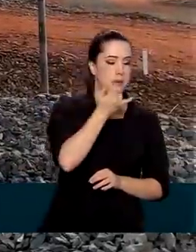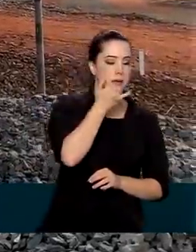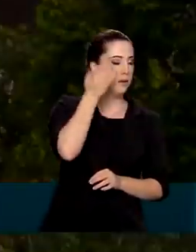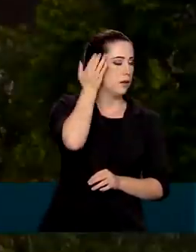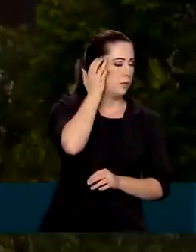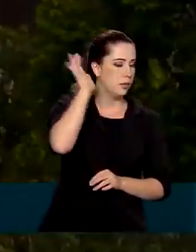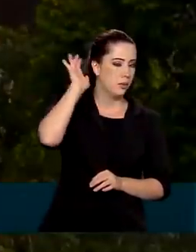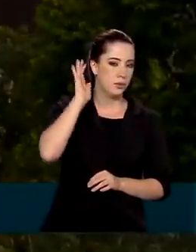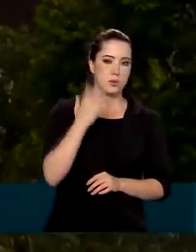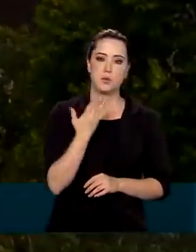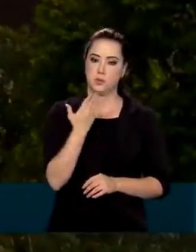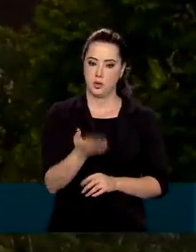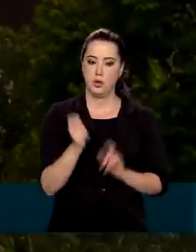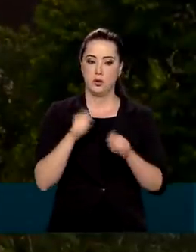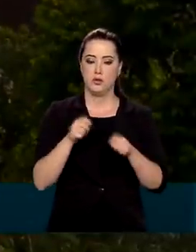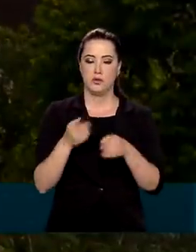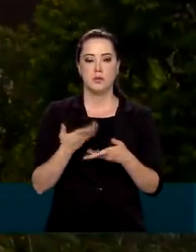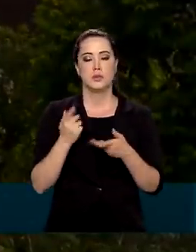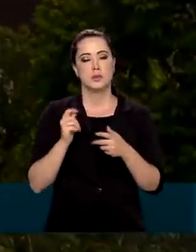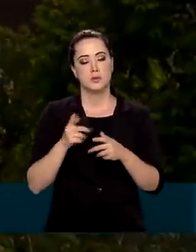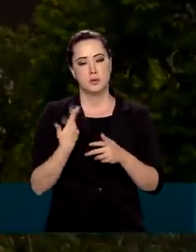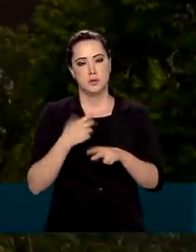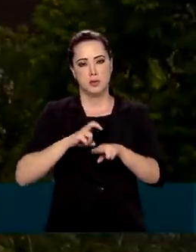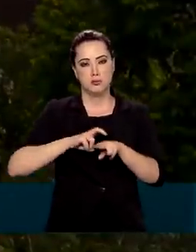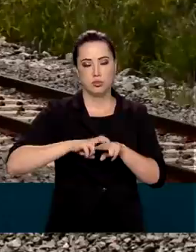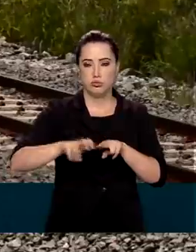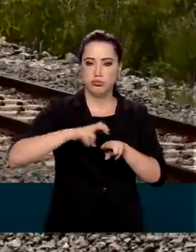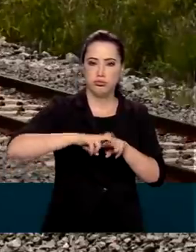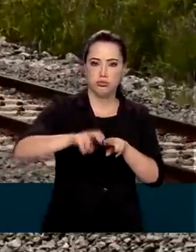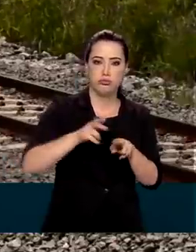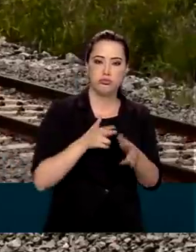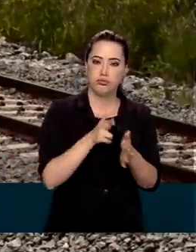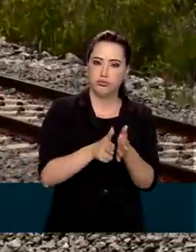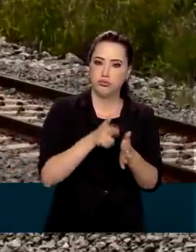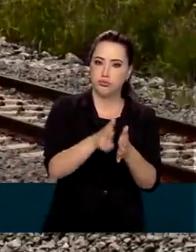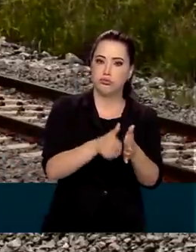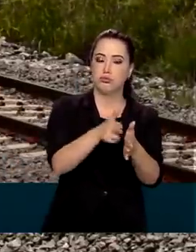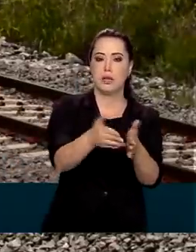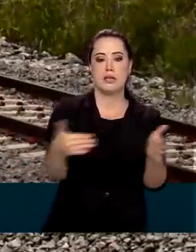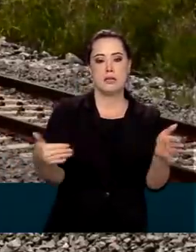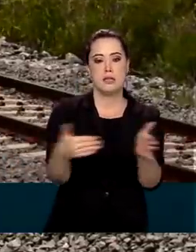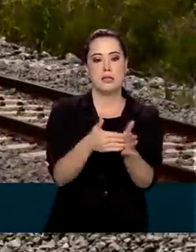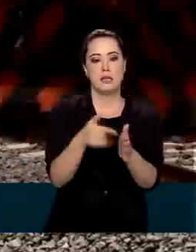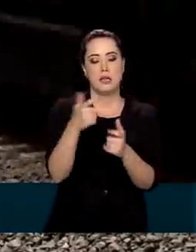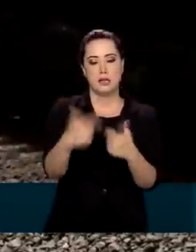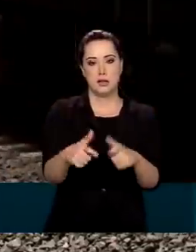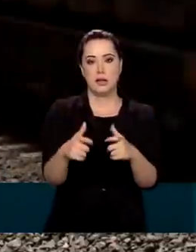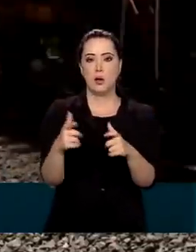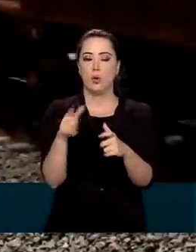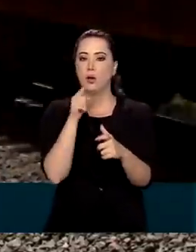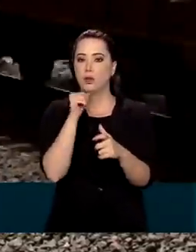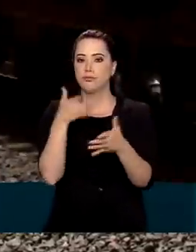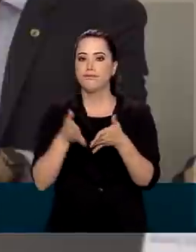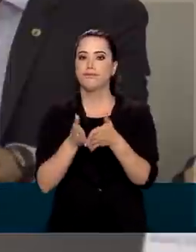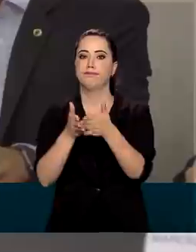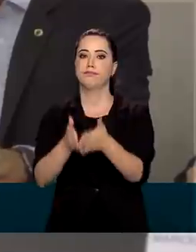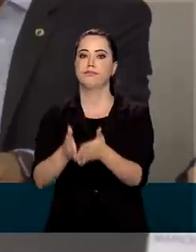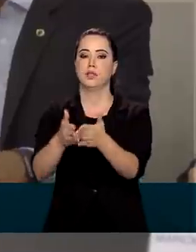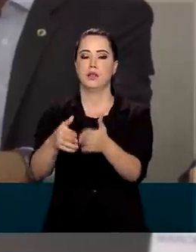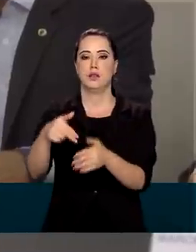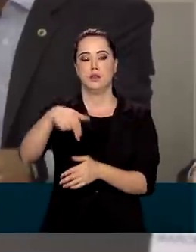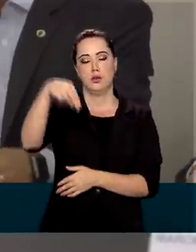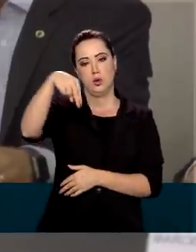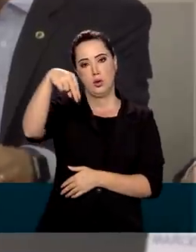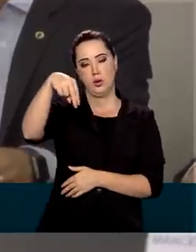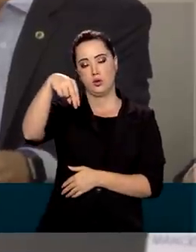trecho deve permitir o escoamento da produção de grãos do Vale do Araguaia até a Ferrovia Norte-Sul. Sem dúvida nenhuma, é o